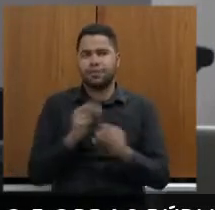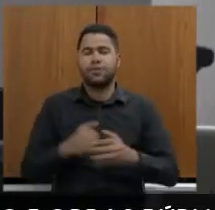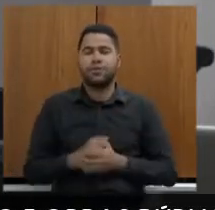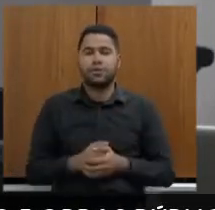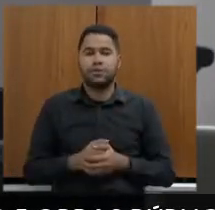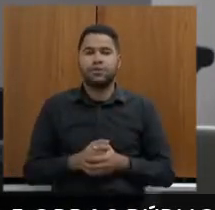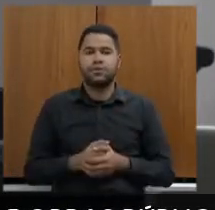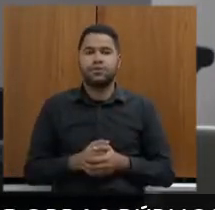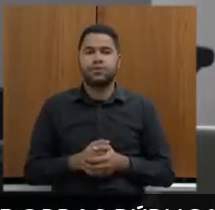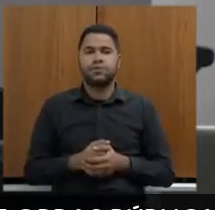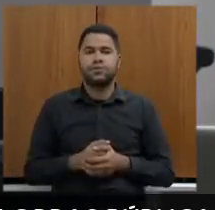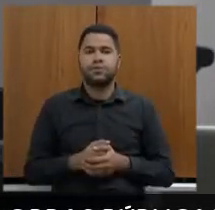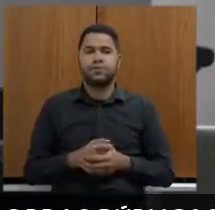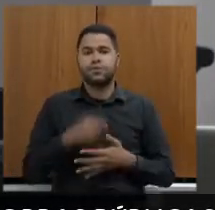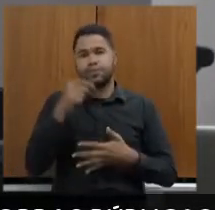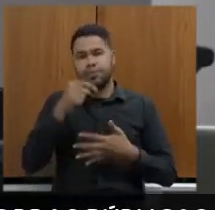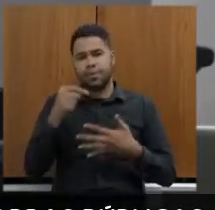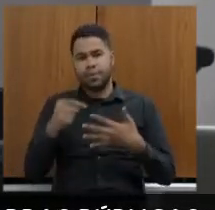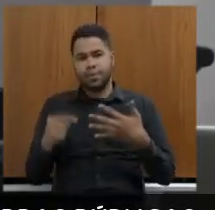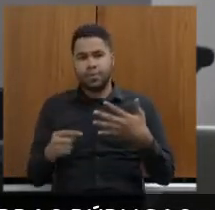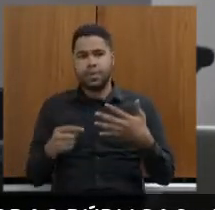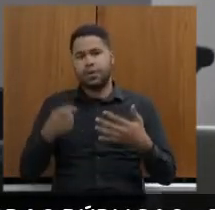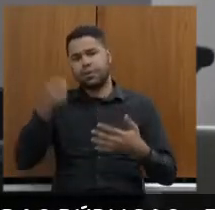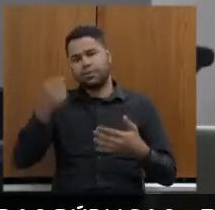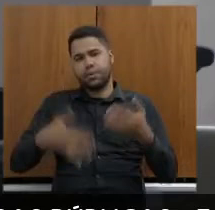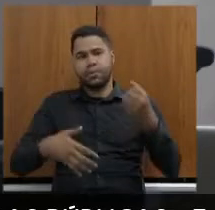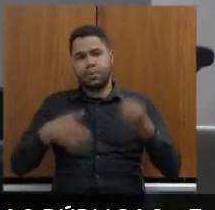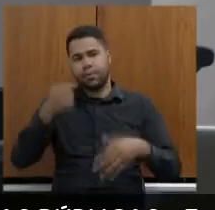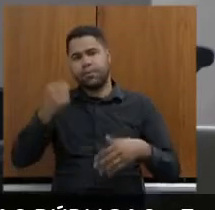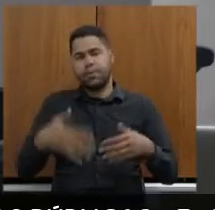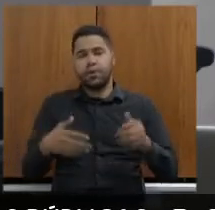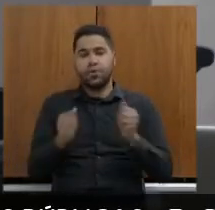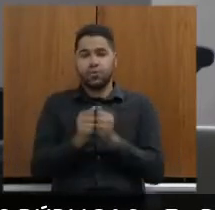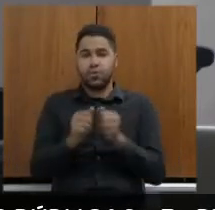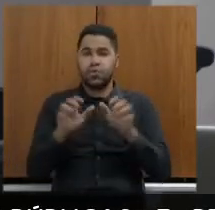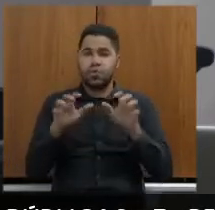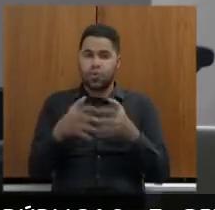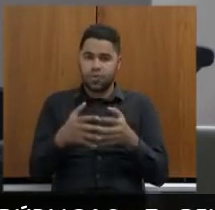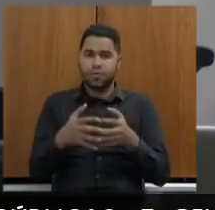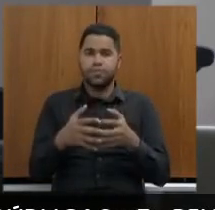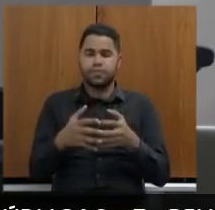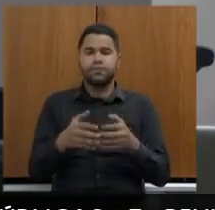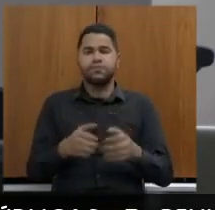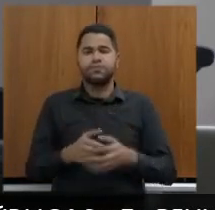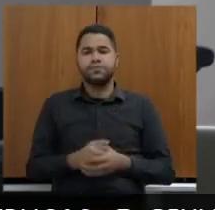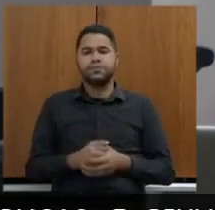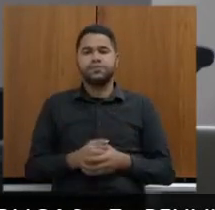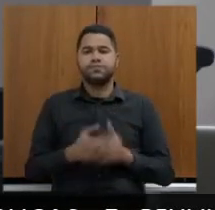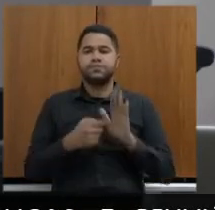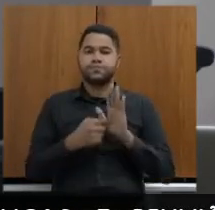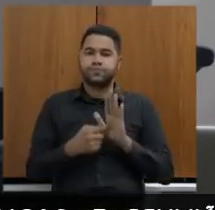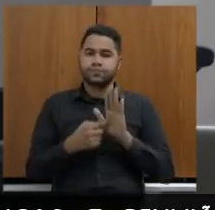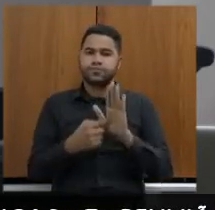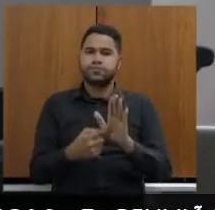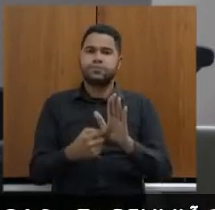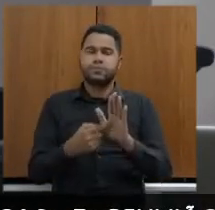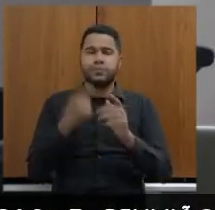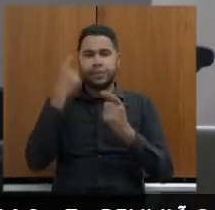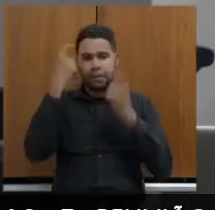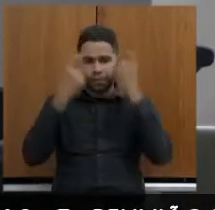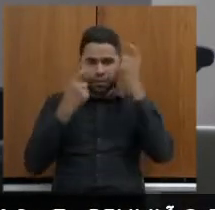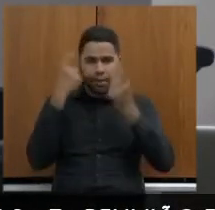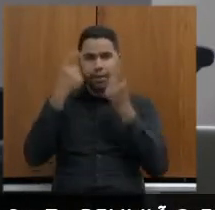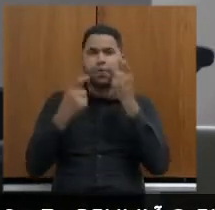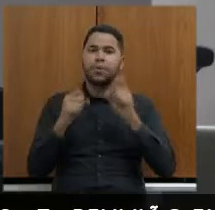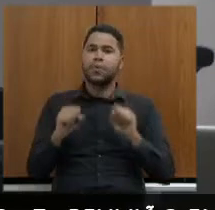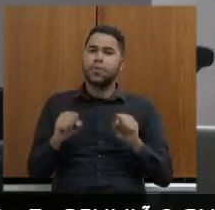esses encontros que foram feitos com a comunidade dos nascentes imperiais refletem essa preocupação da